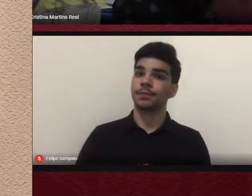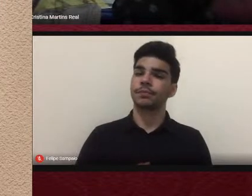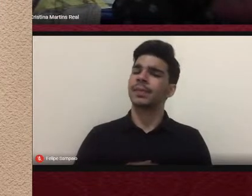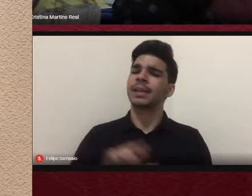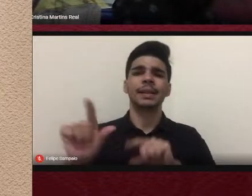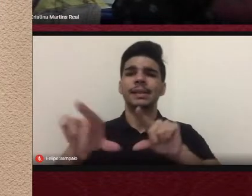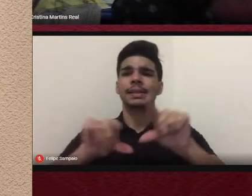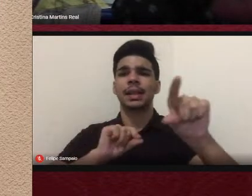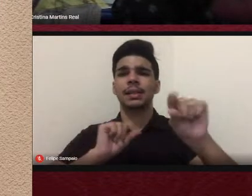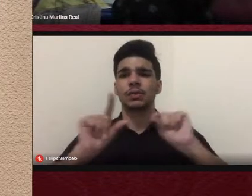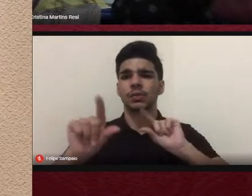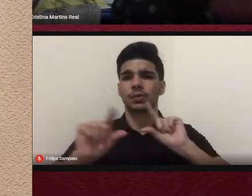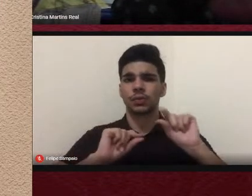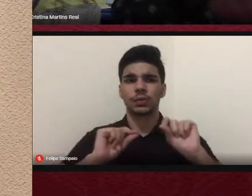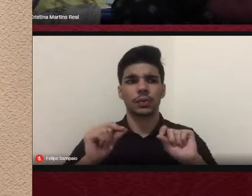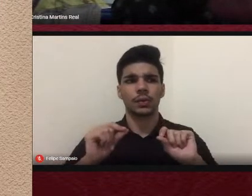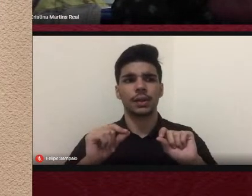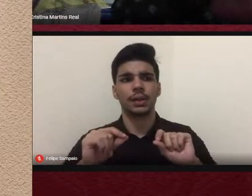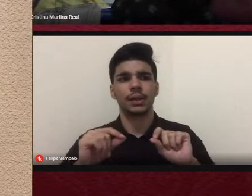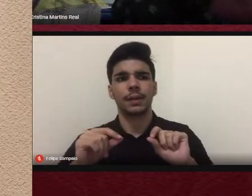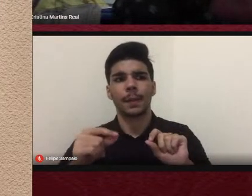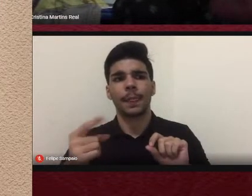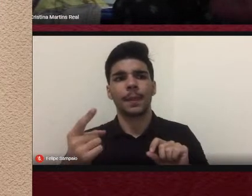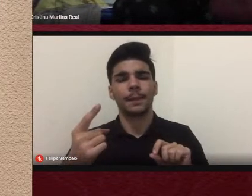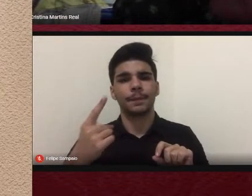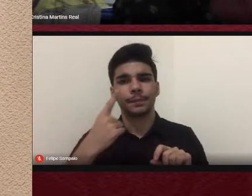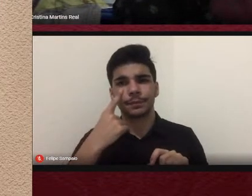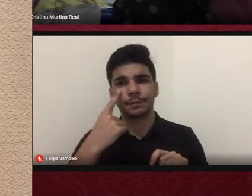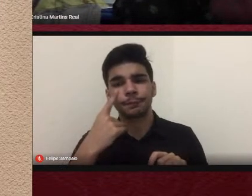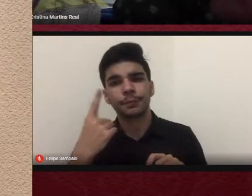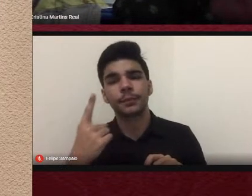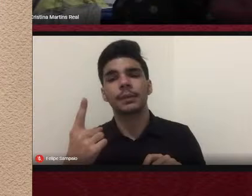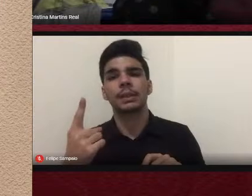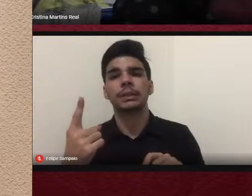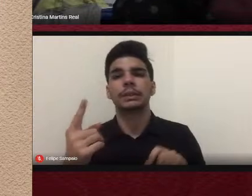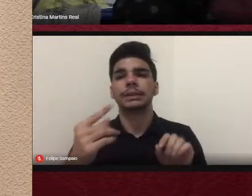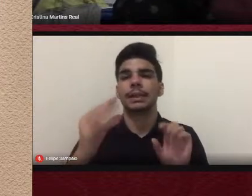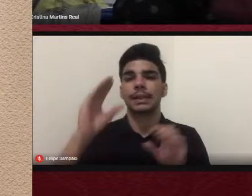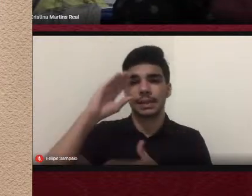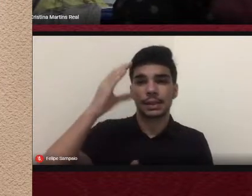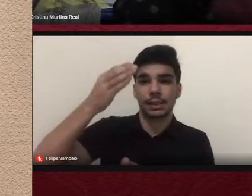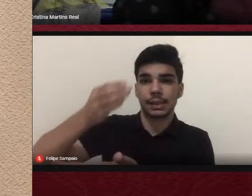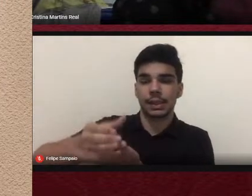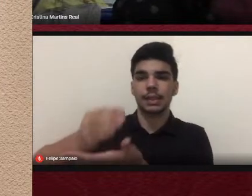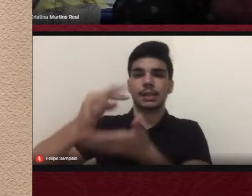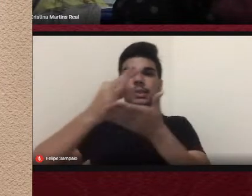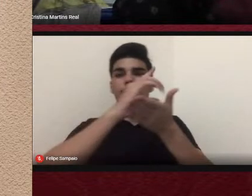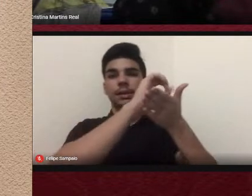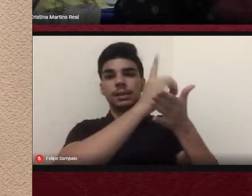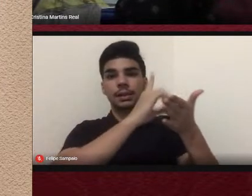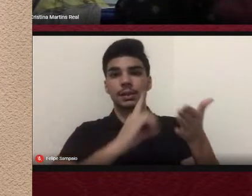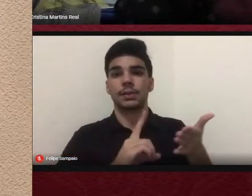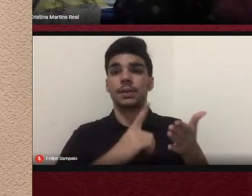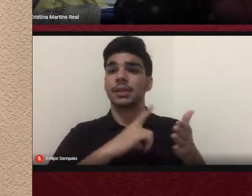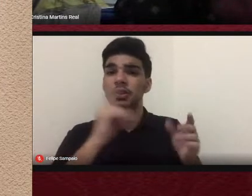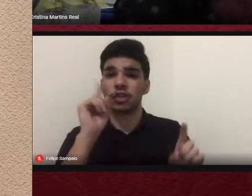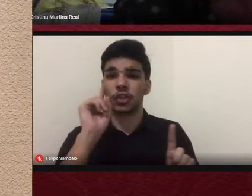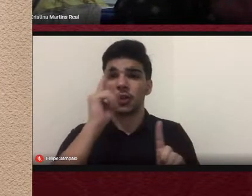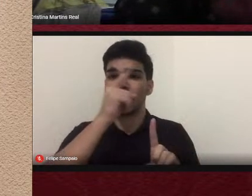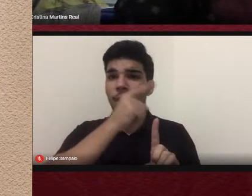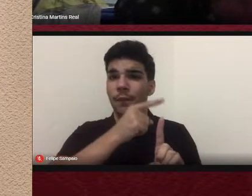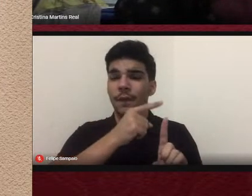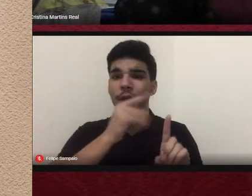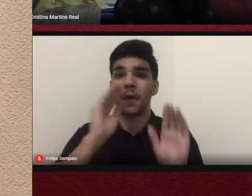nós olhamos as teses e dissertações e pesquisas que tinham como foco a própria